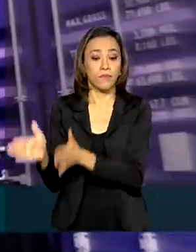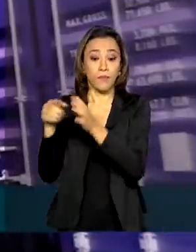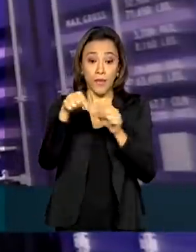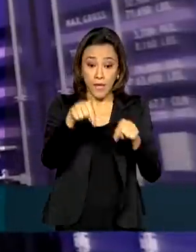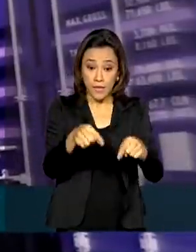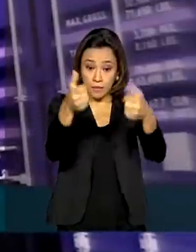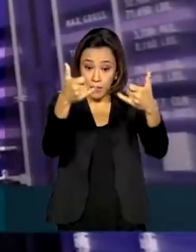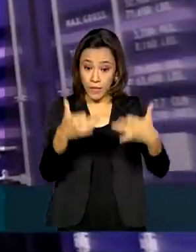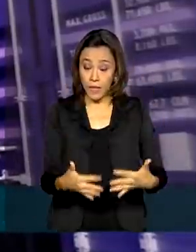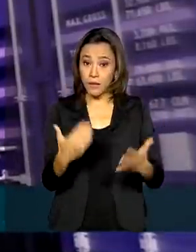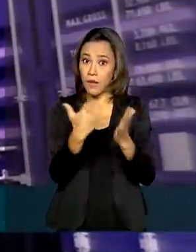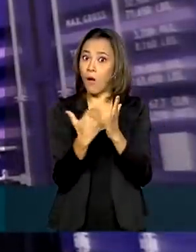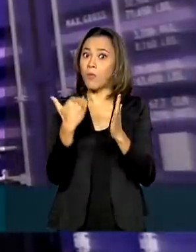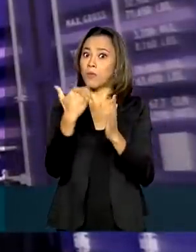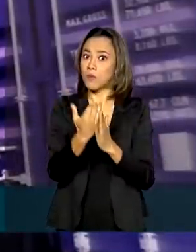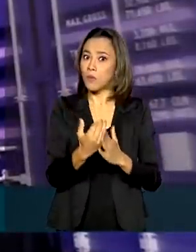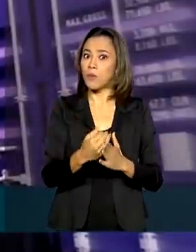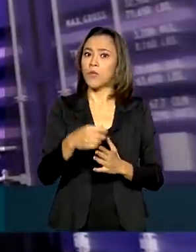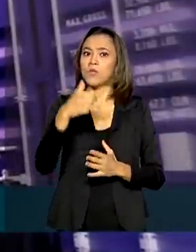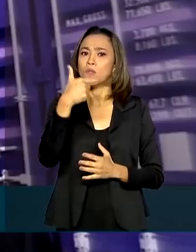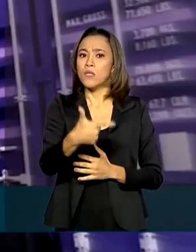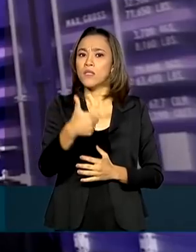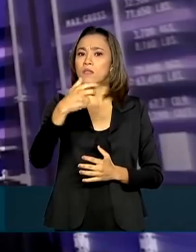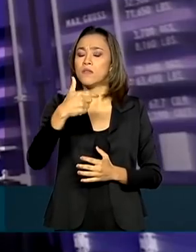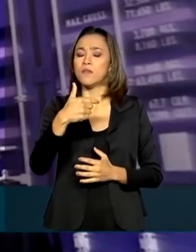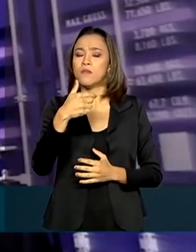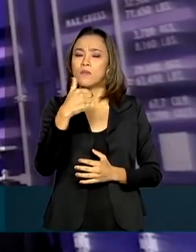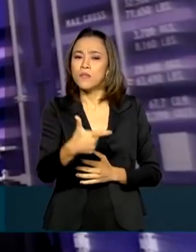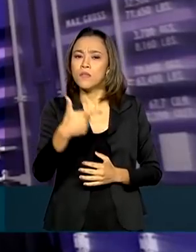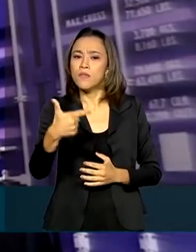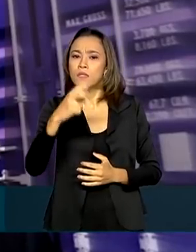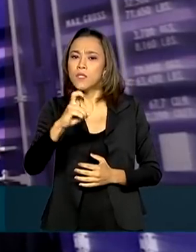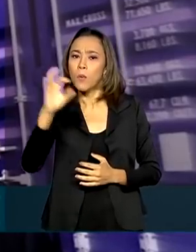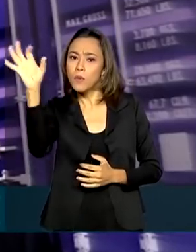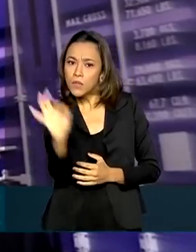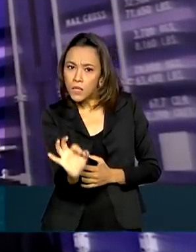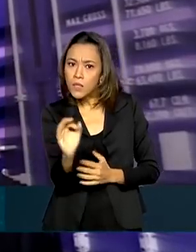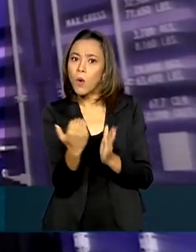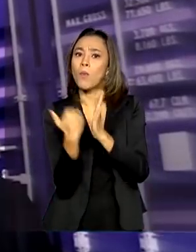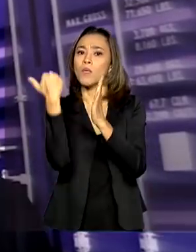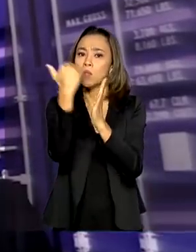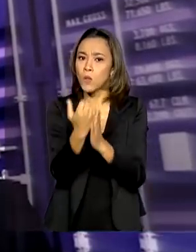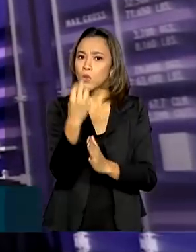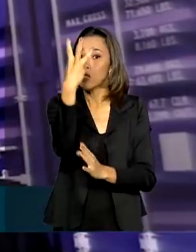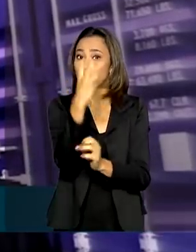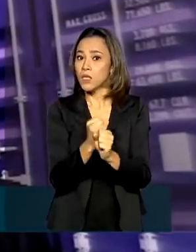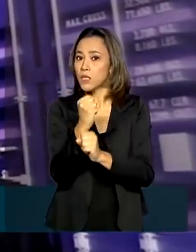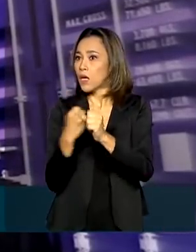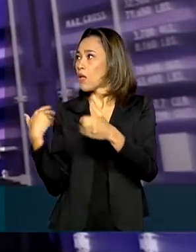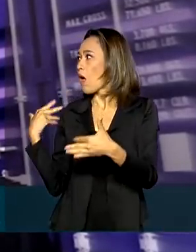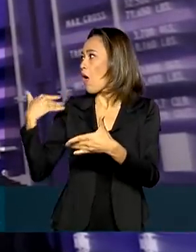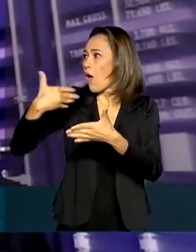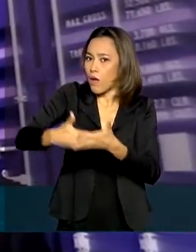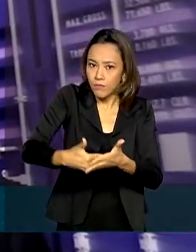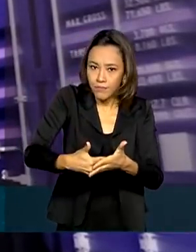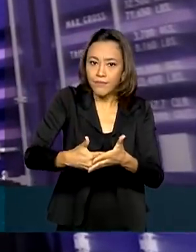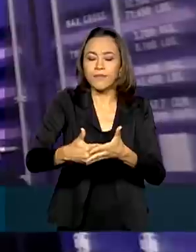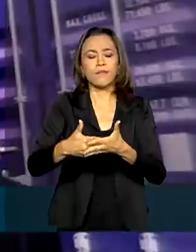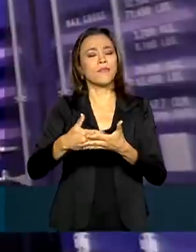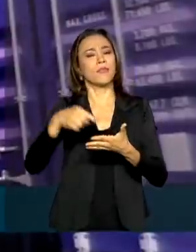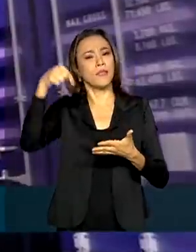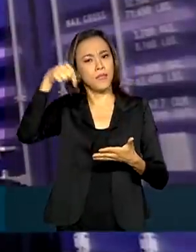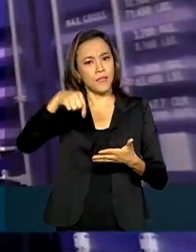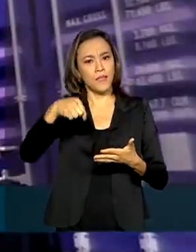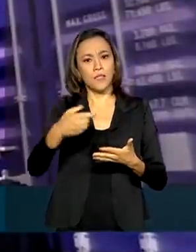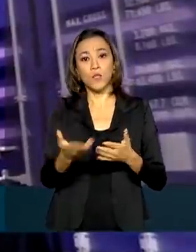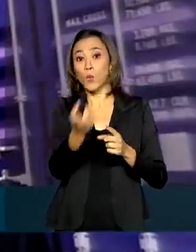de 225% as suas movimentações nos três últimos anos e movimenta, por exemplo, nesse